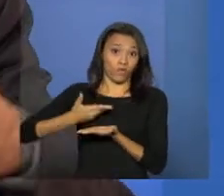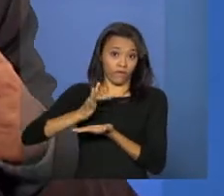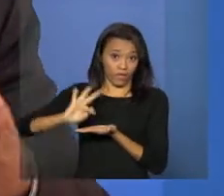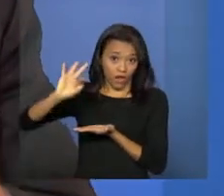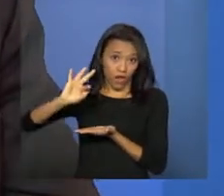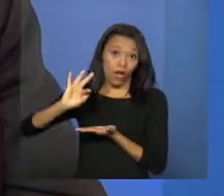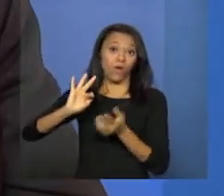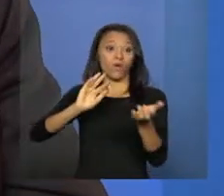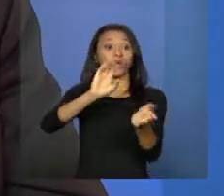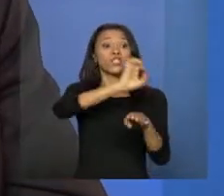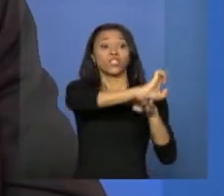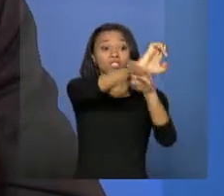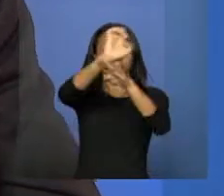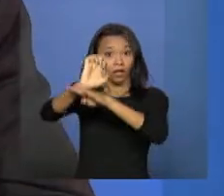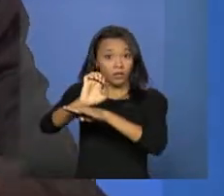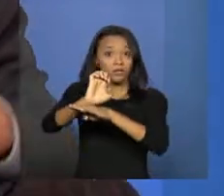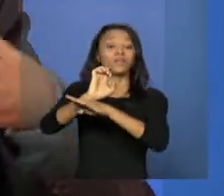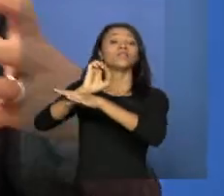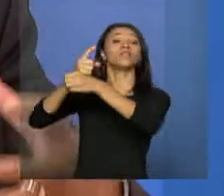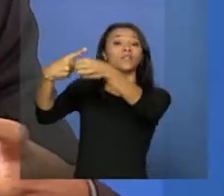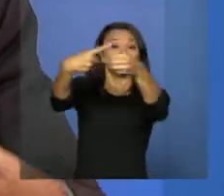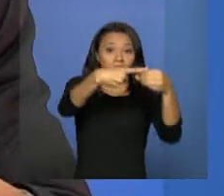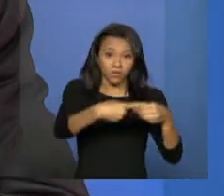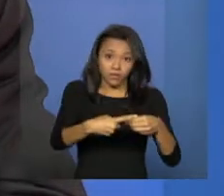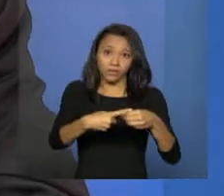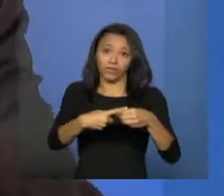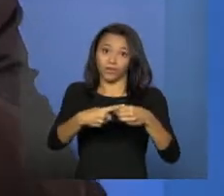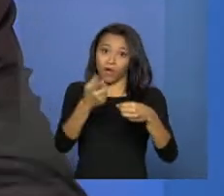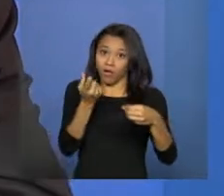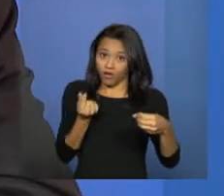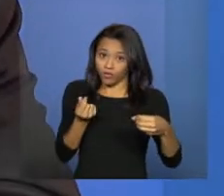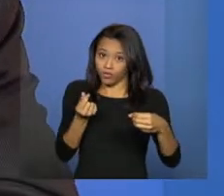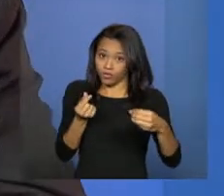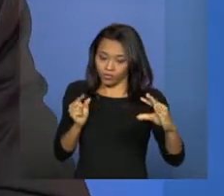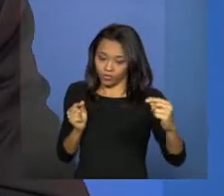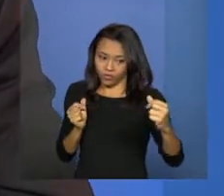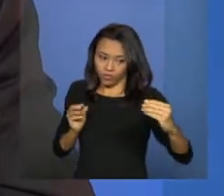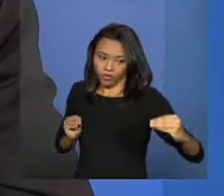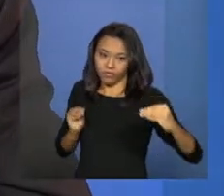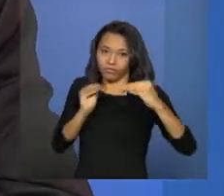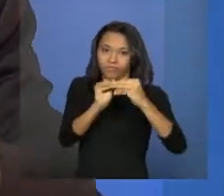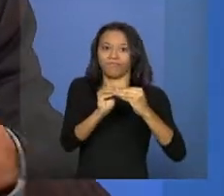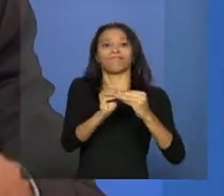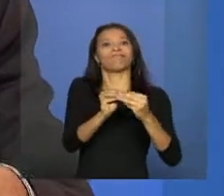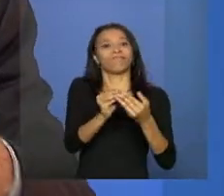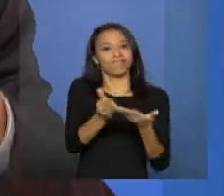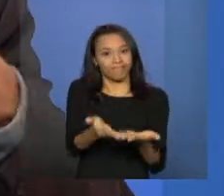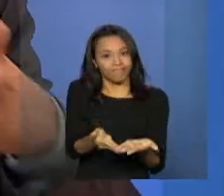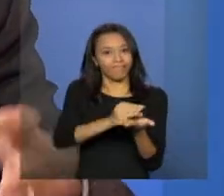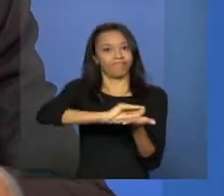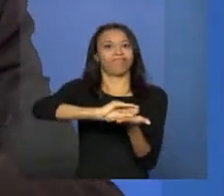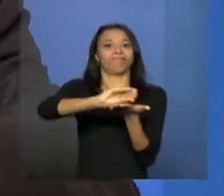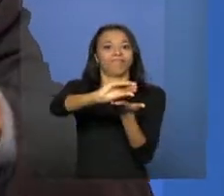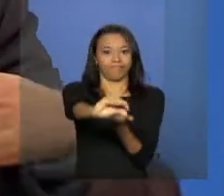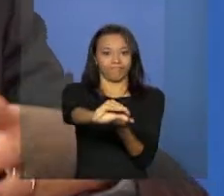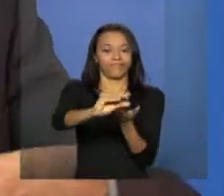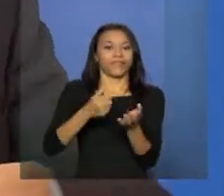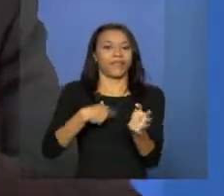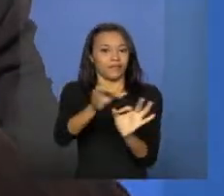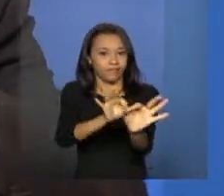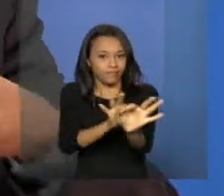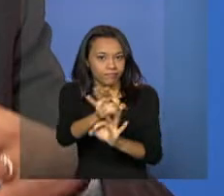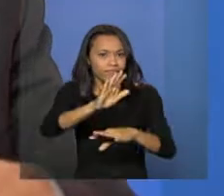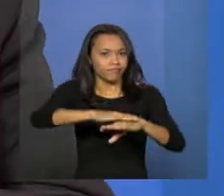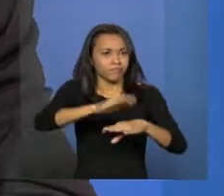estados e dos municípios. Soma disso na conta do município, organizado, estruturado, com base no